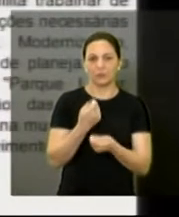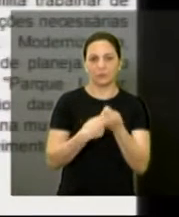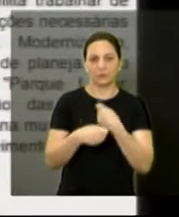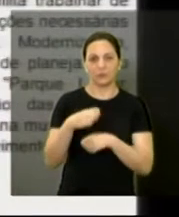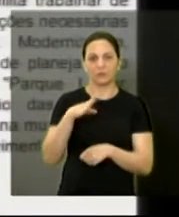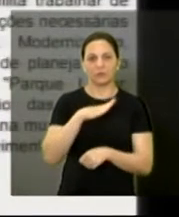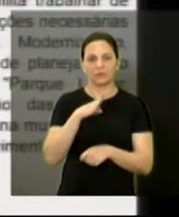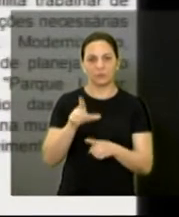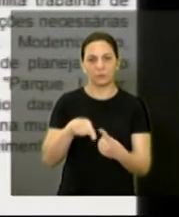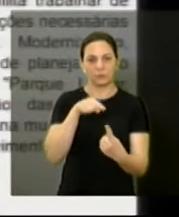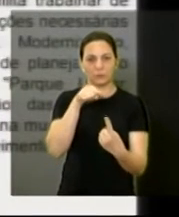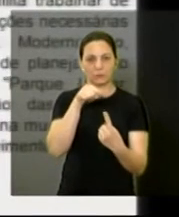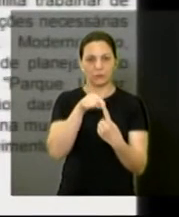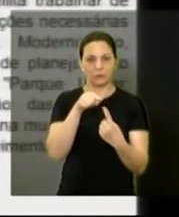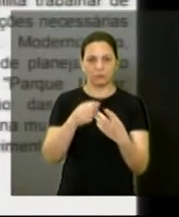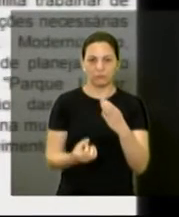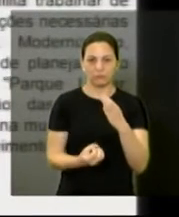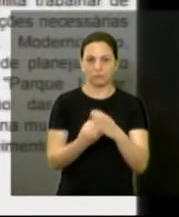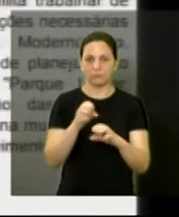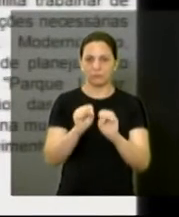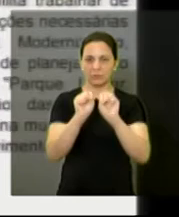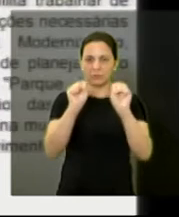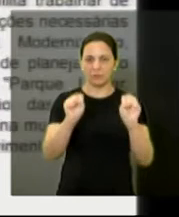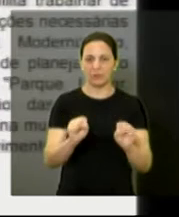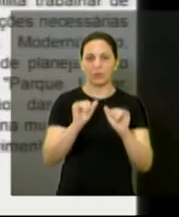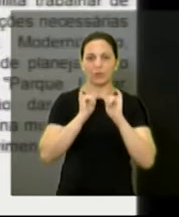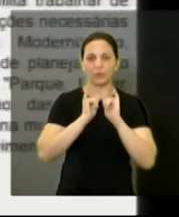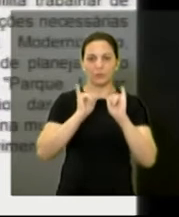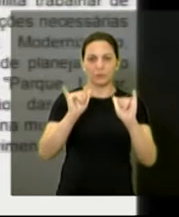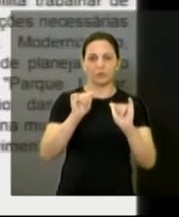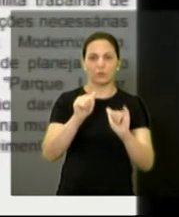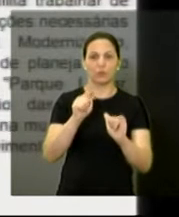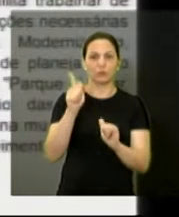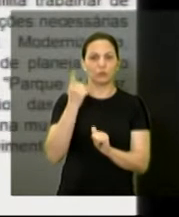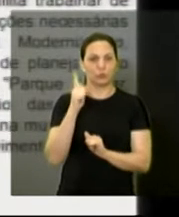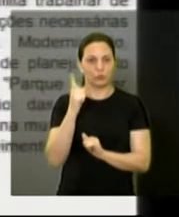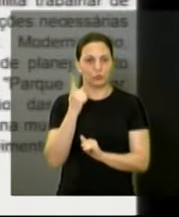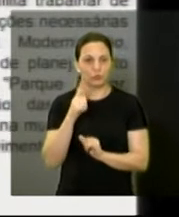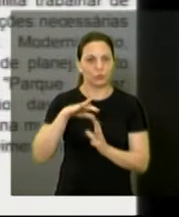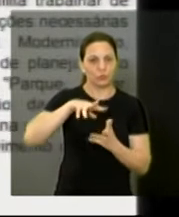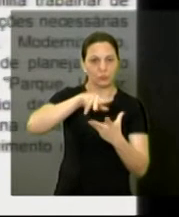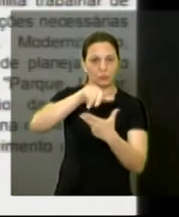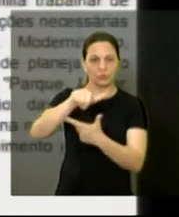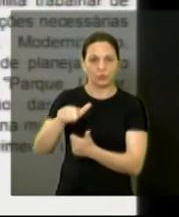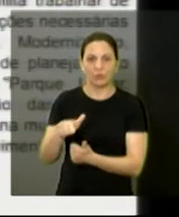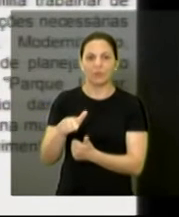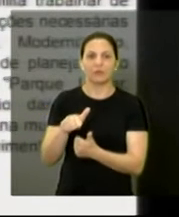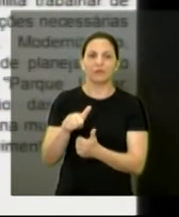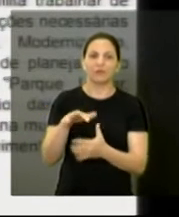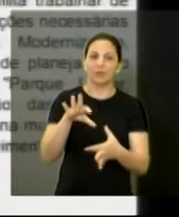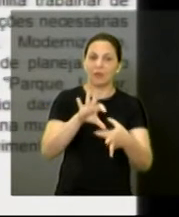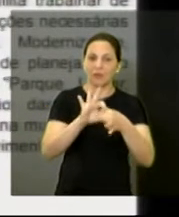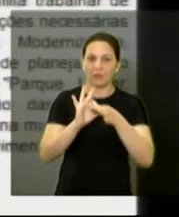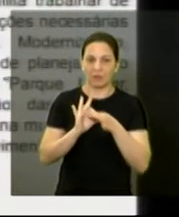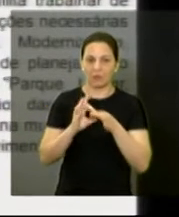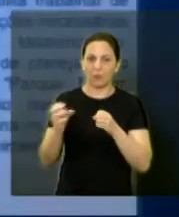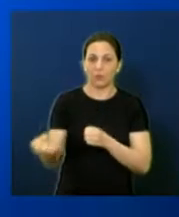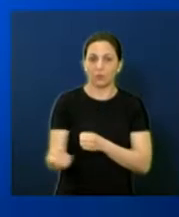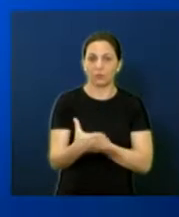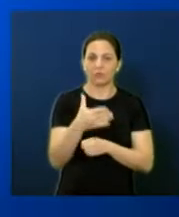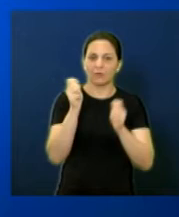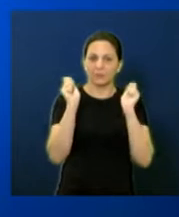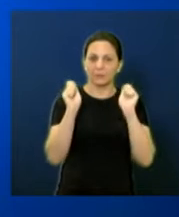objetivo. Implantação do Sistema de Informações Geográficas SIGI Integrado. Modernização,